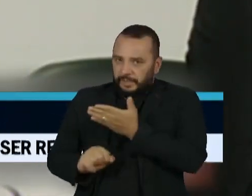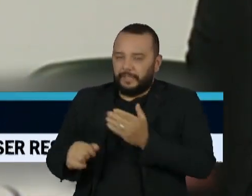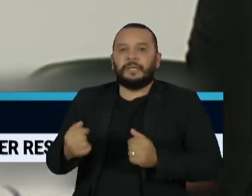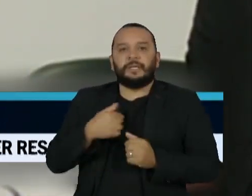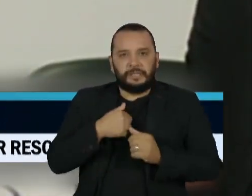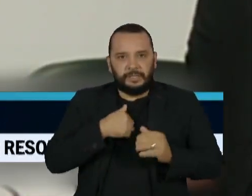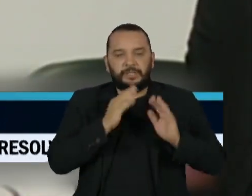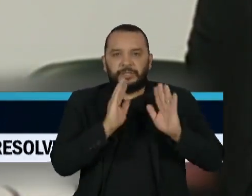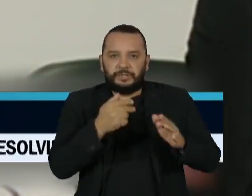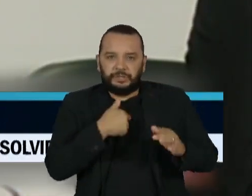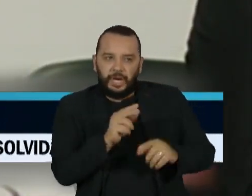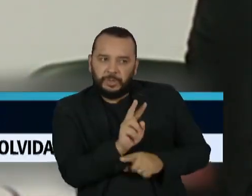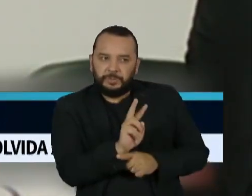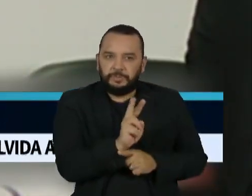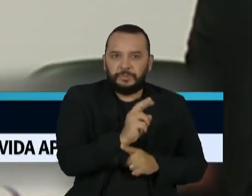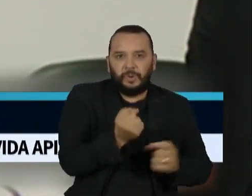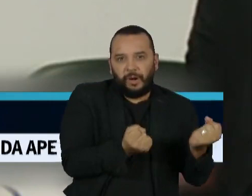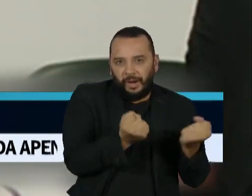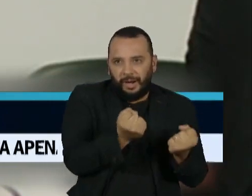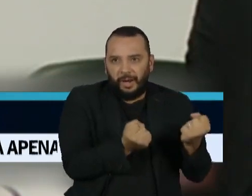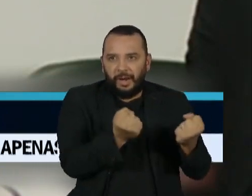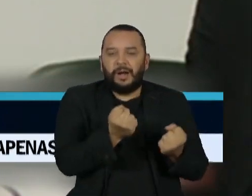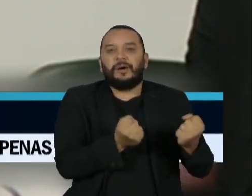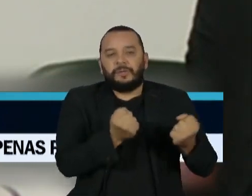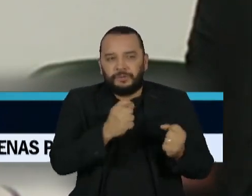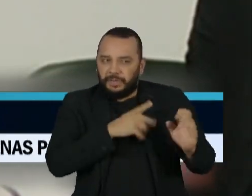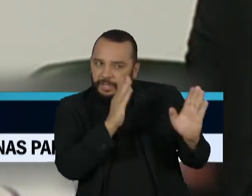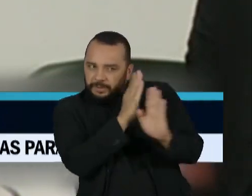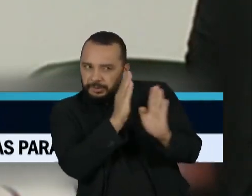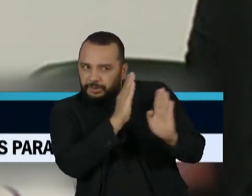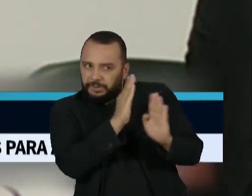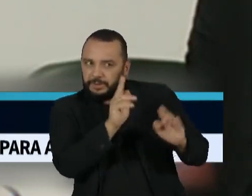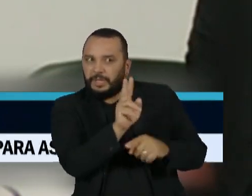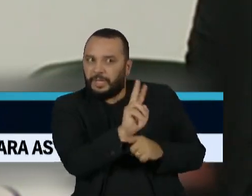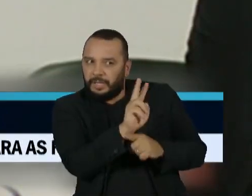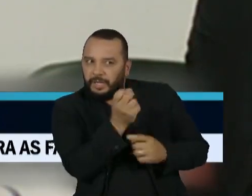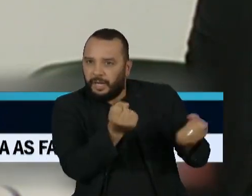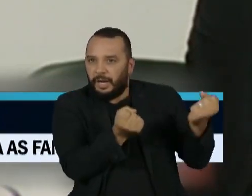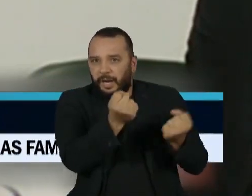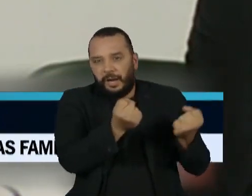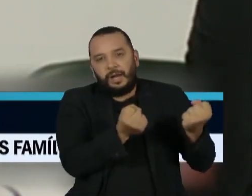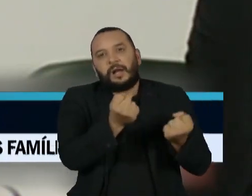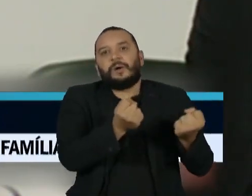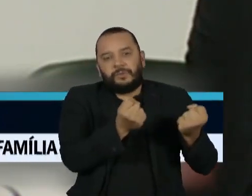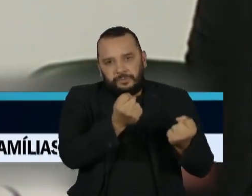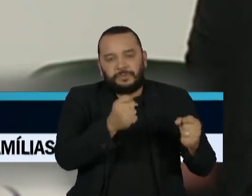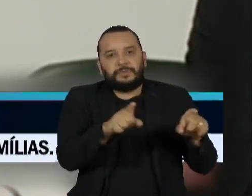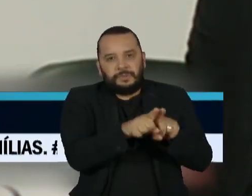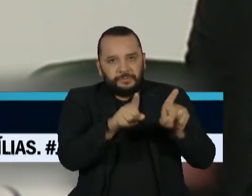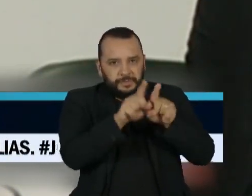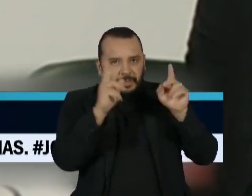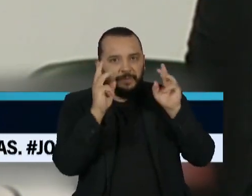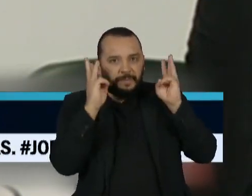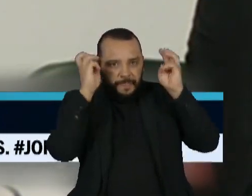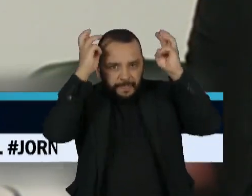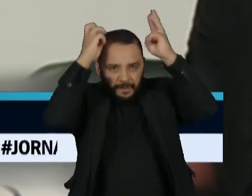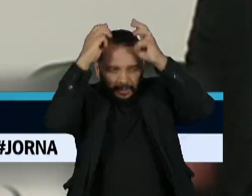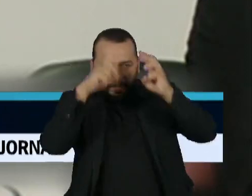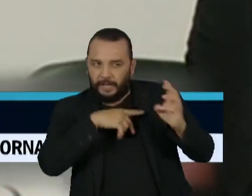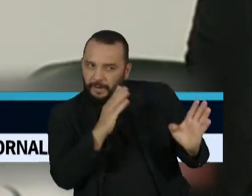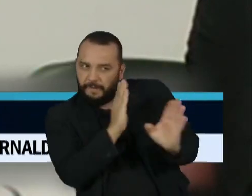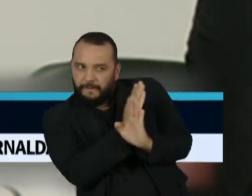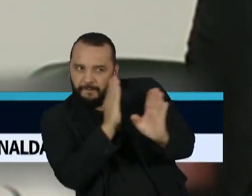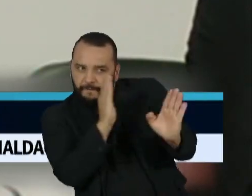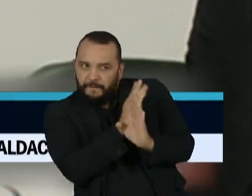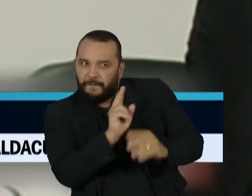carro, da guarda do carro, ele participa de vigilância da vereadora e,